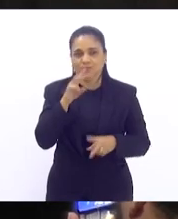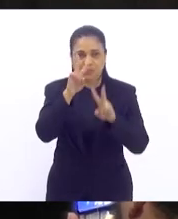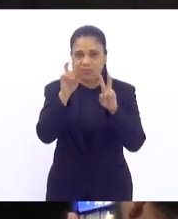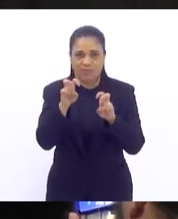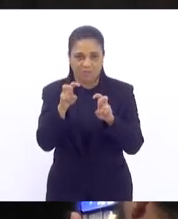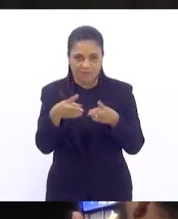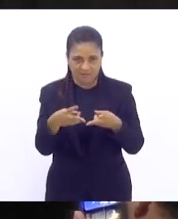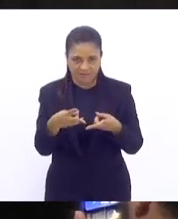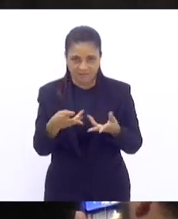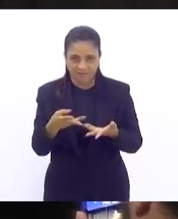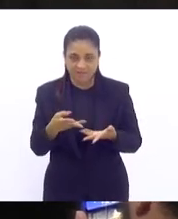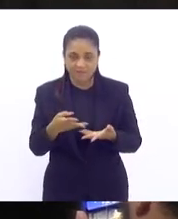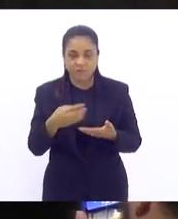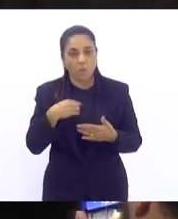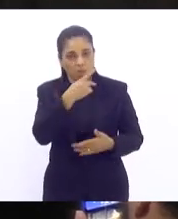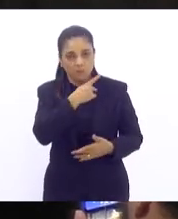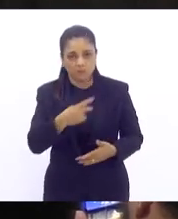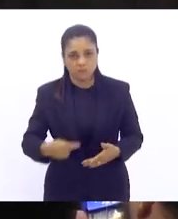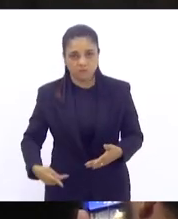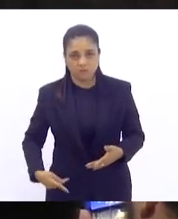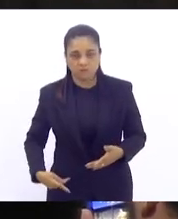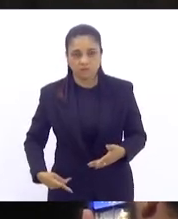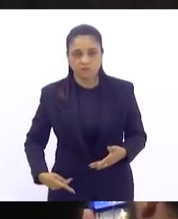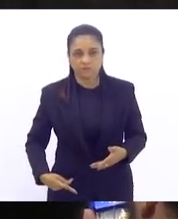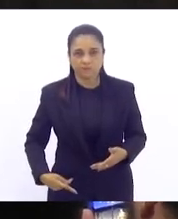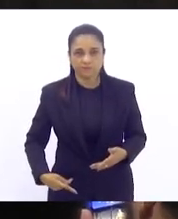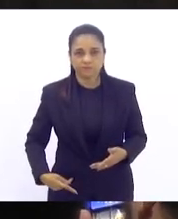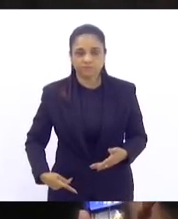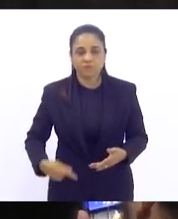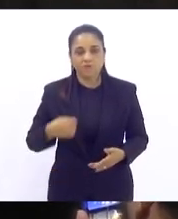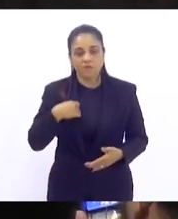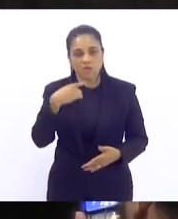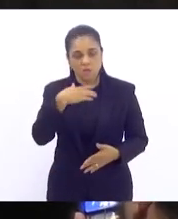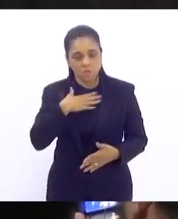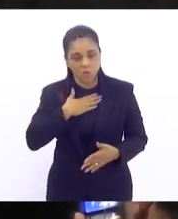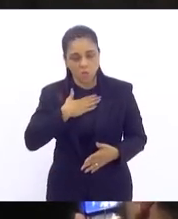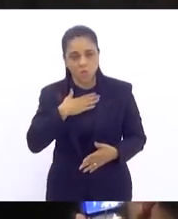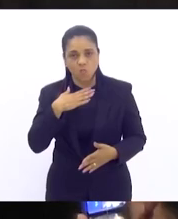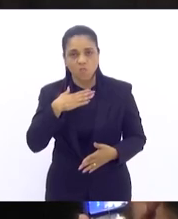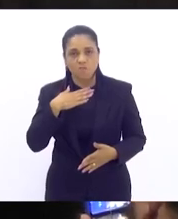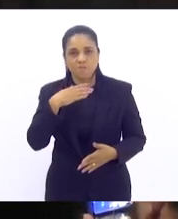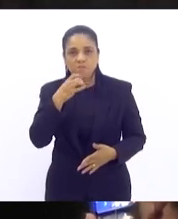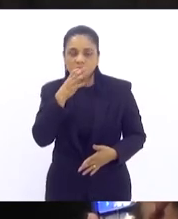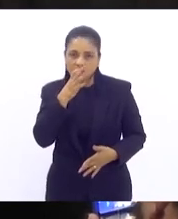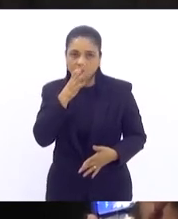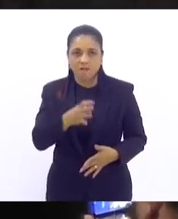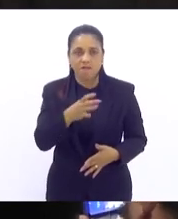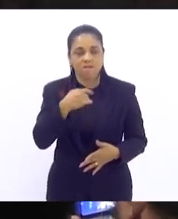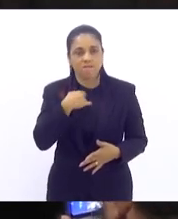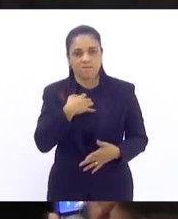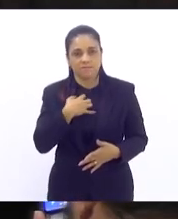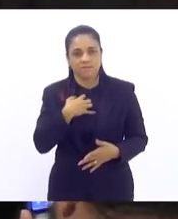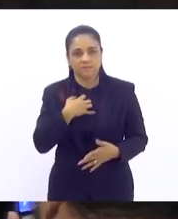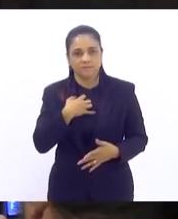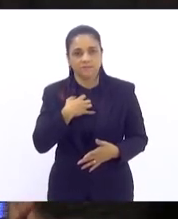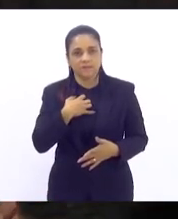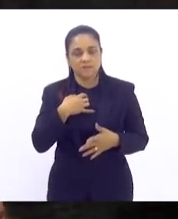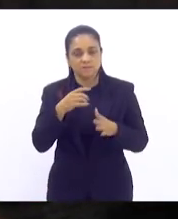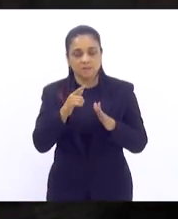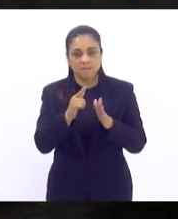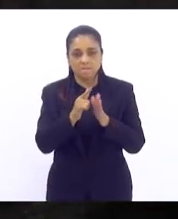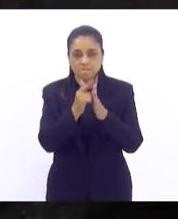então senhor presidente fica aqui o meu repúdio a essa pseudo matéria